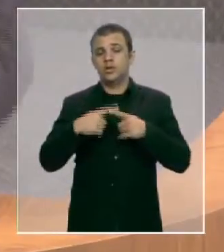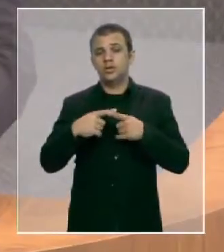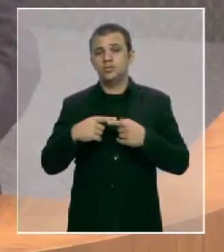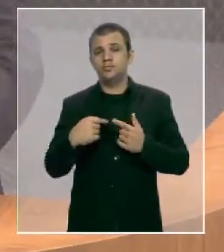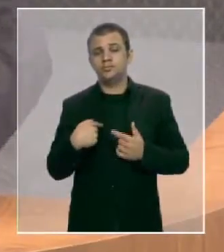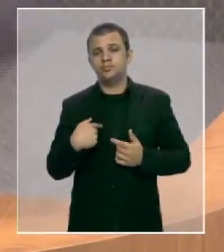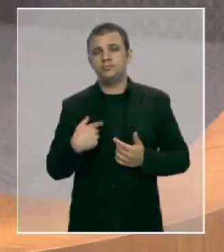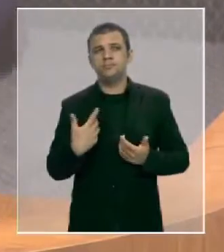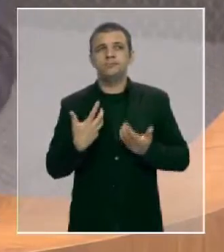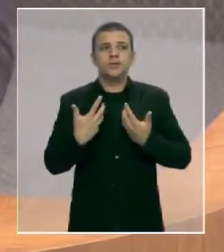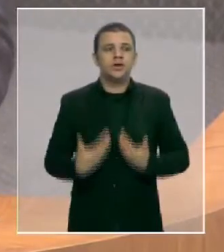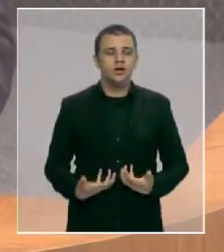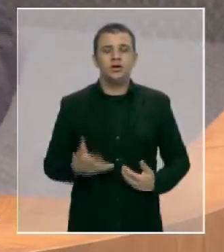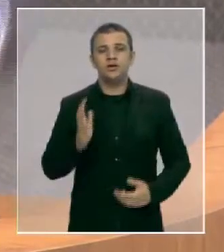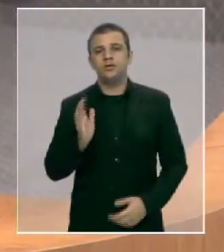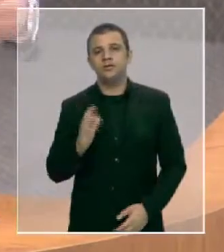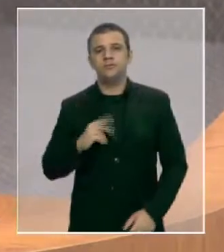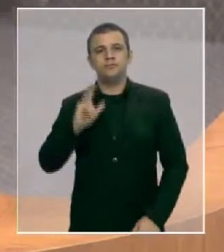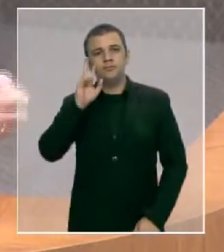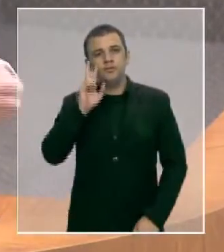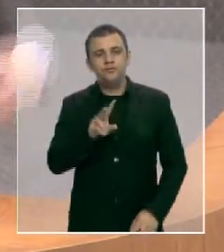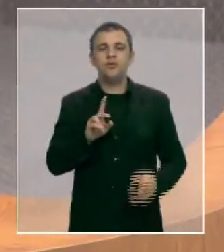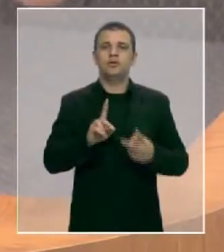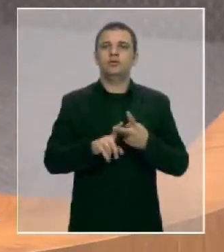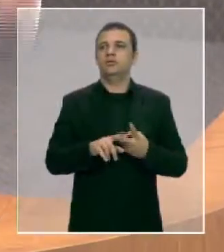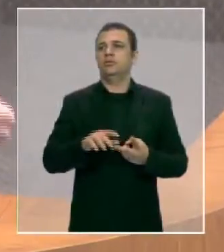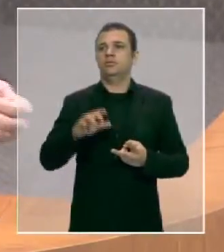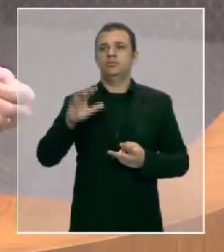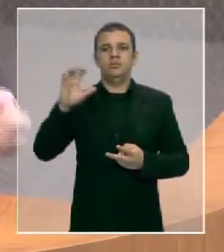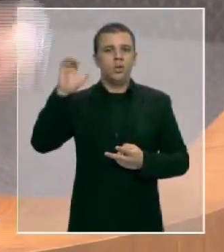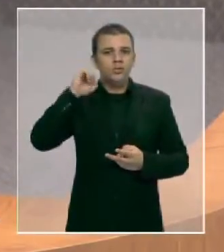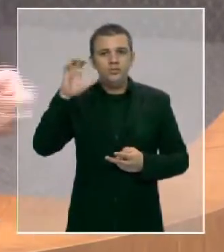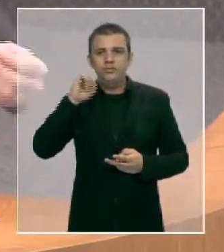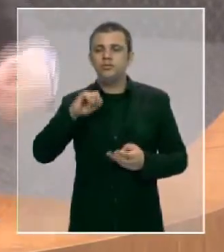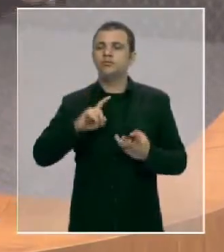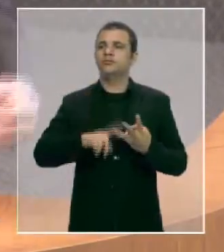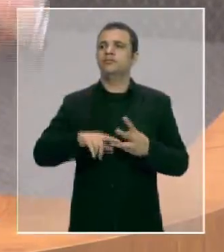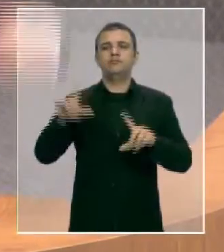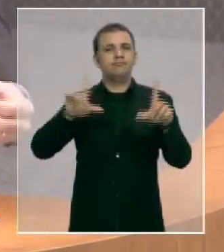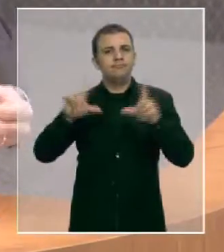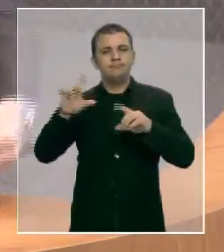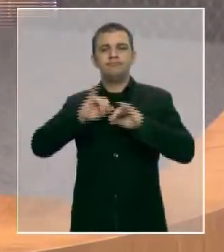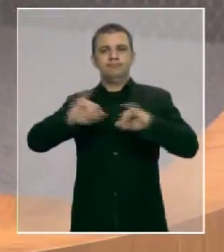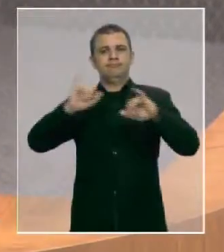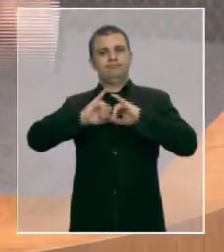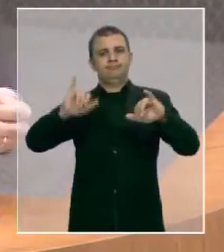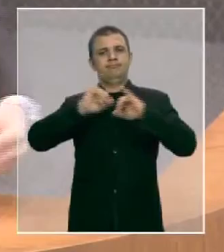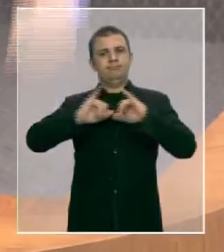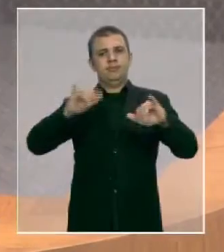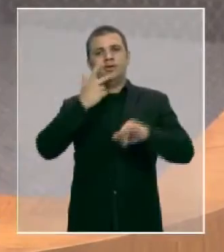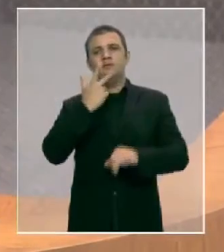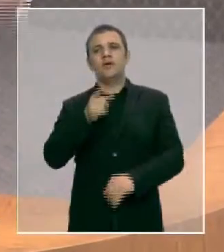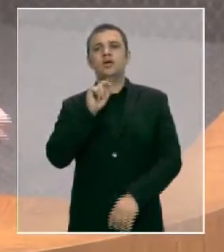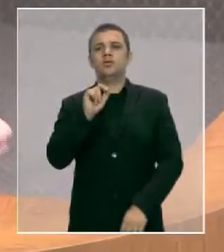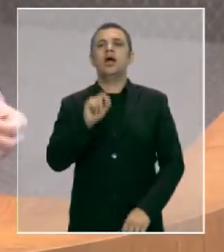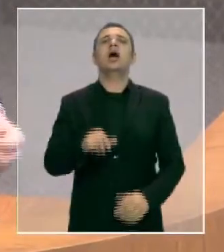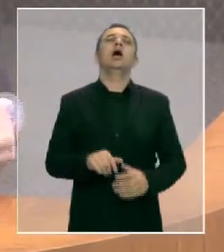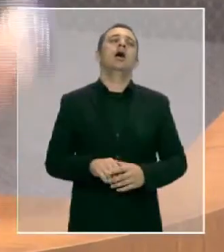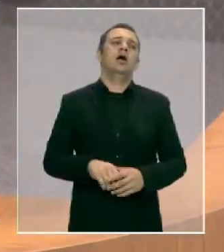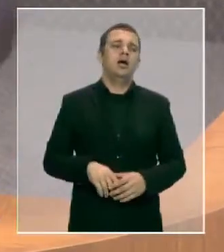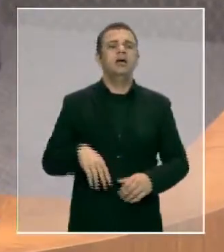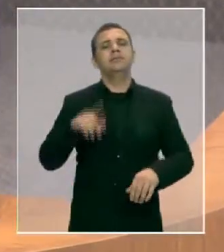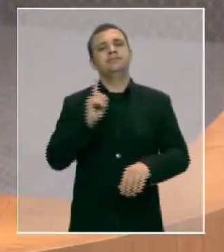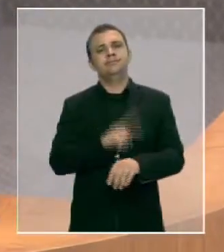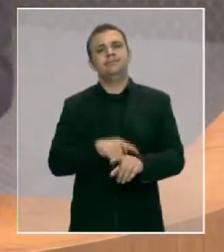ouvir e de ver propaganda na televisão dizendo que a gente consegue abrir empresa em 48 horas,